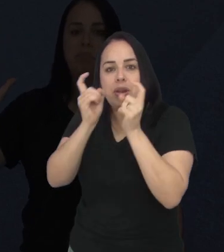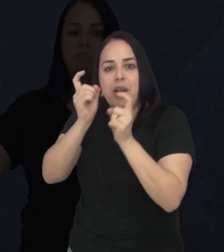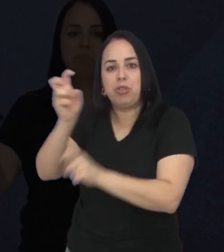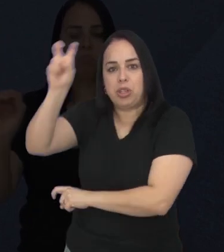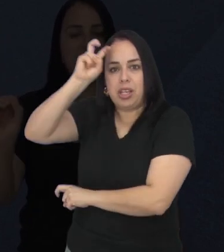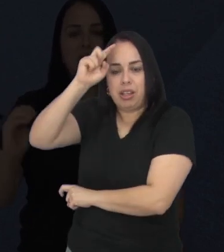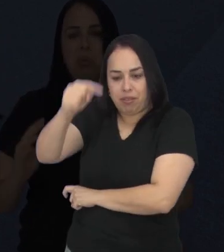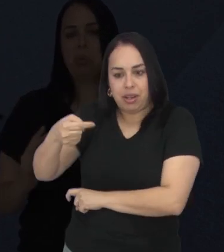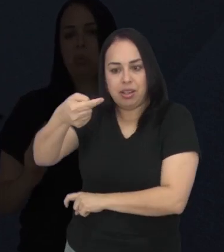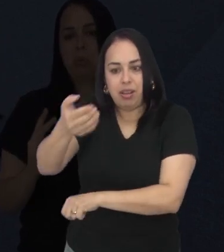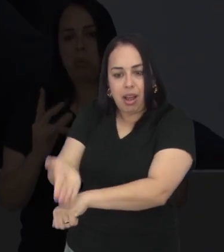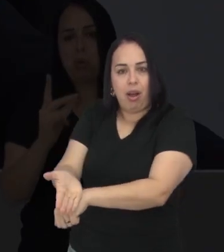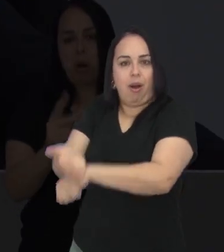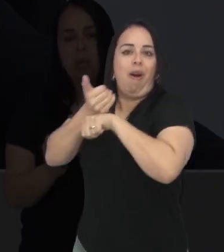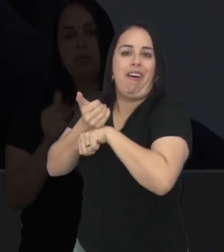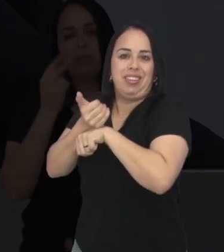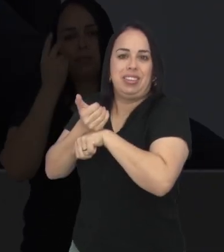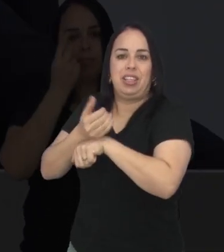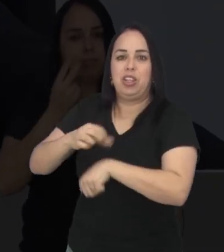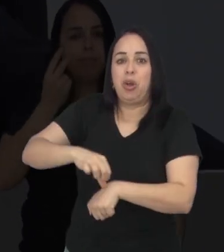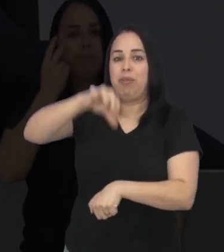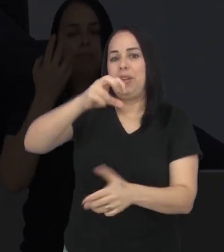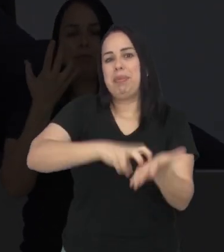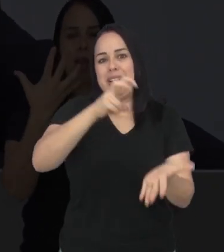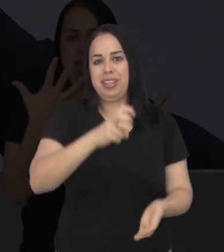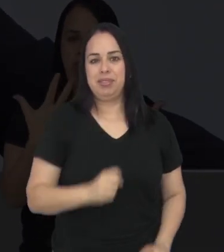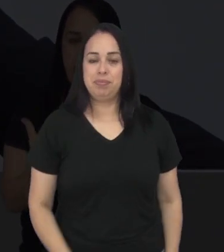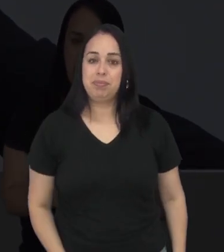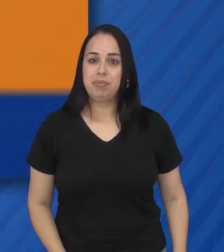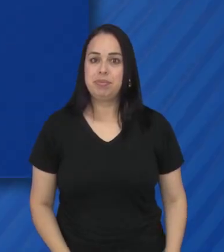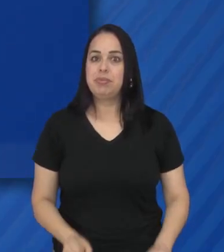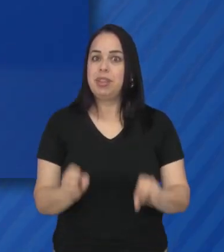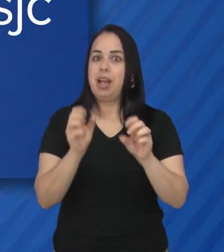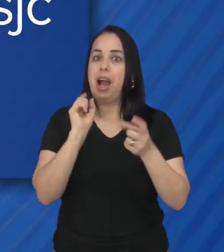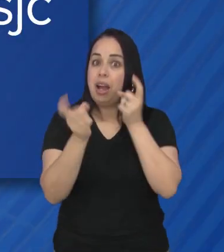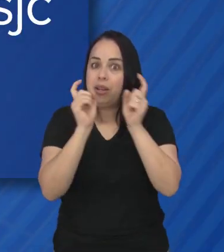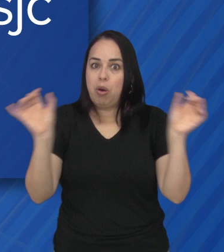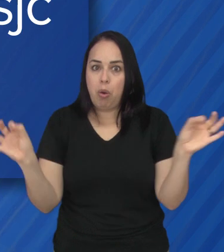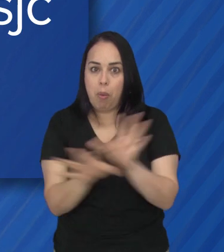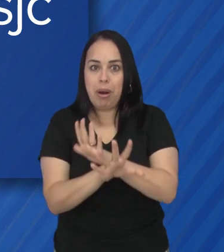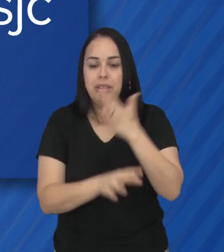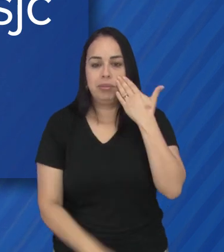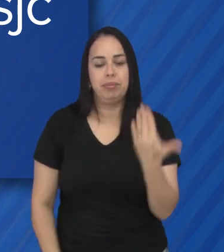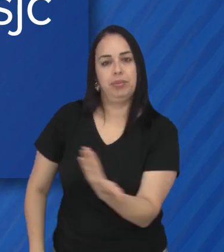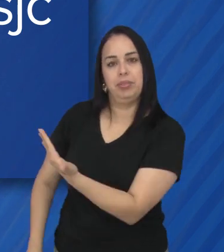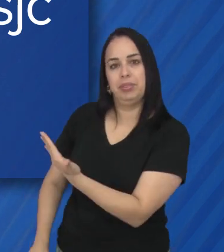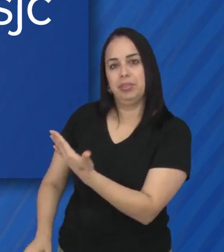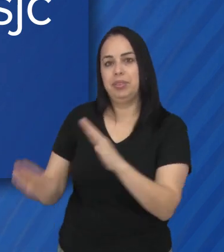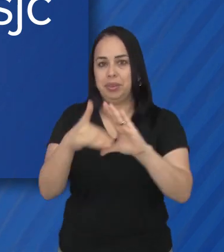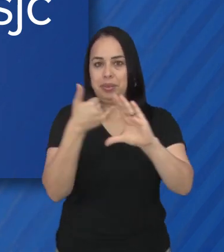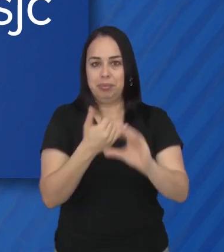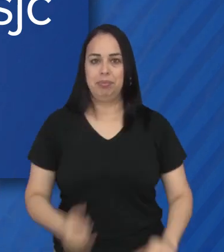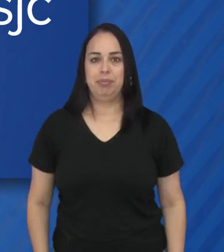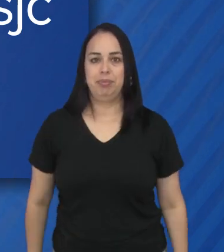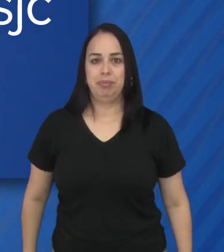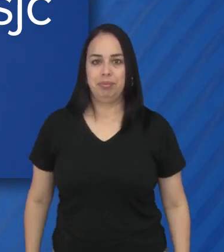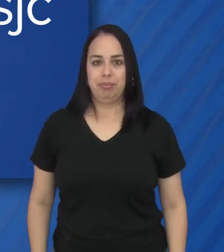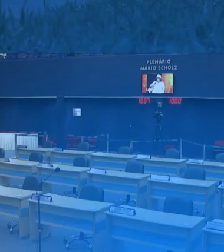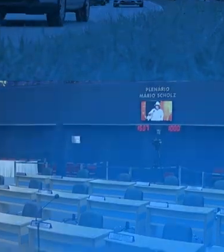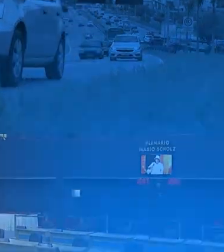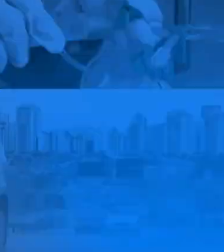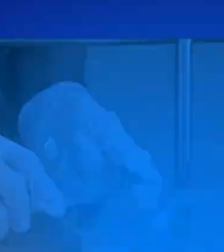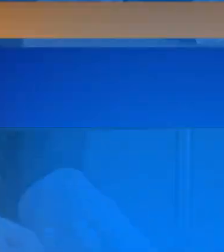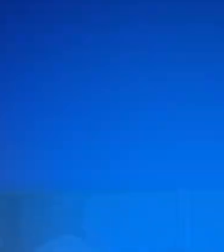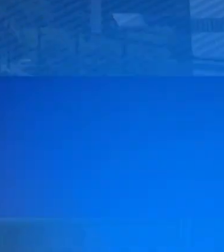horário da sessão da próxima quinta, que passou para nove e meia da manhã. A sessão na íntegra você acompanha no nosso canal do YouTube.